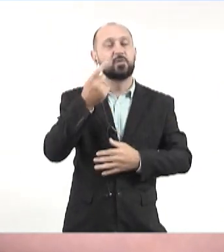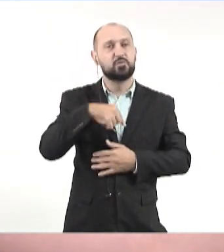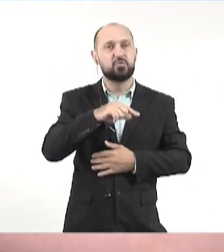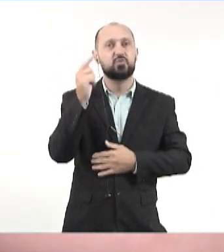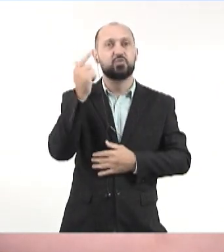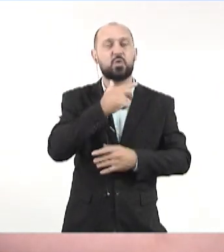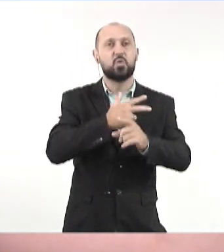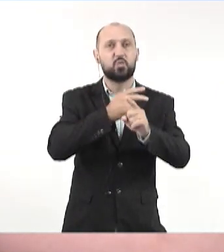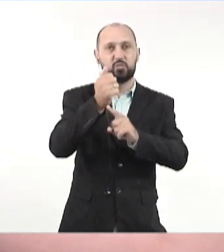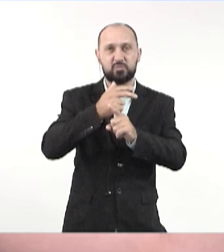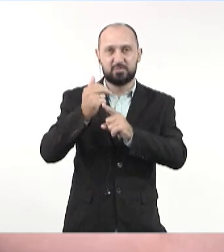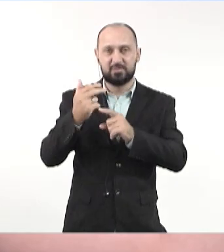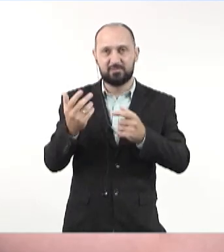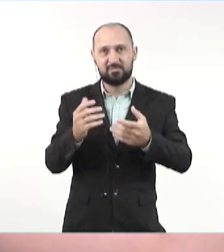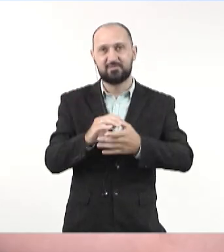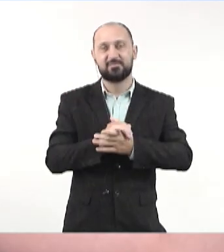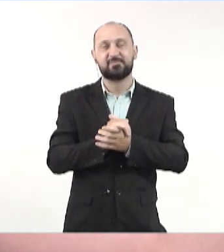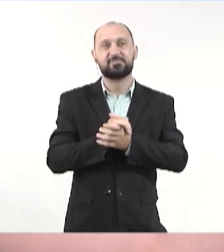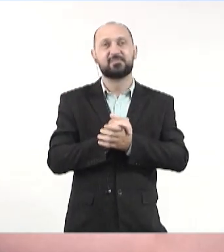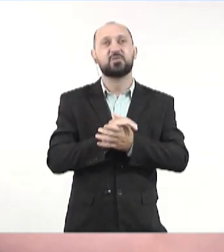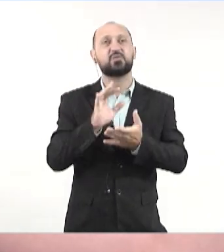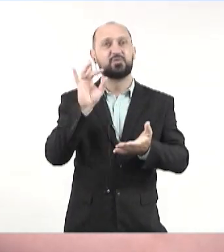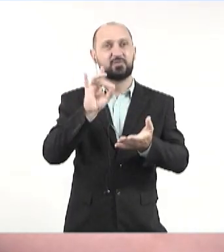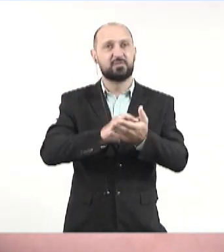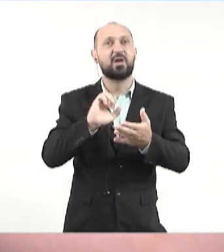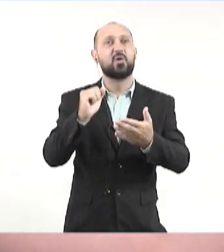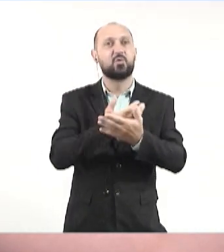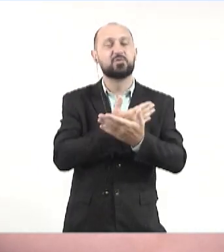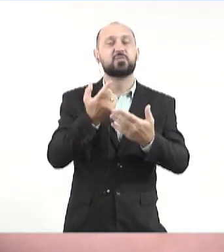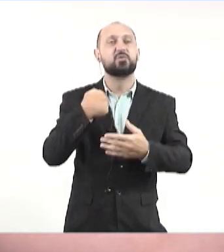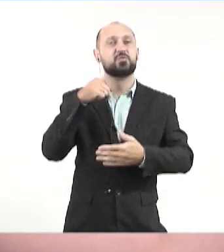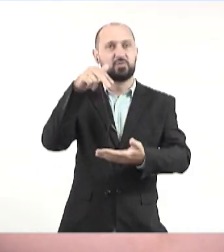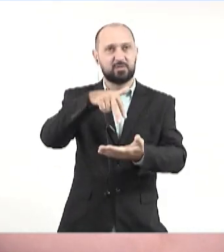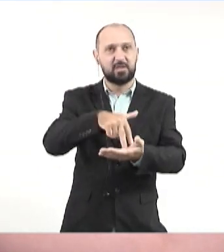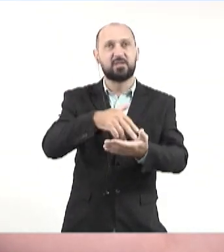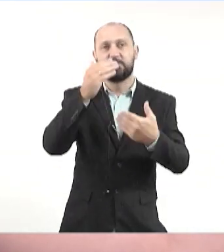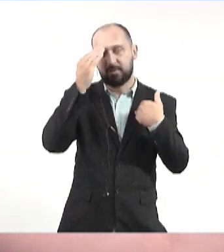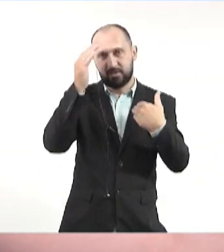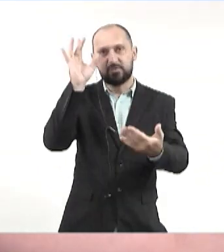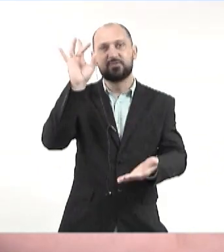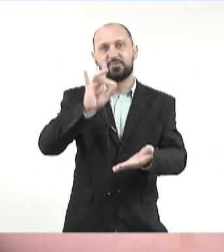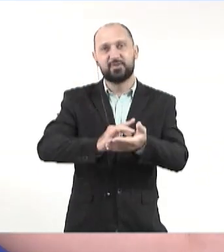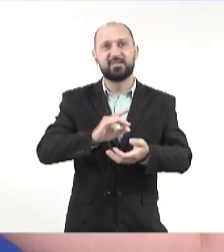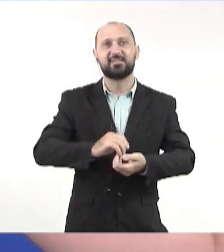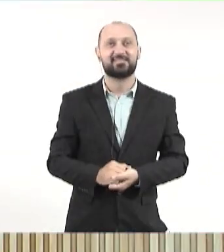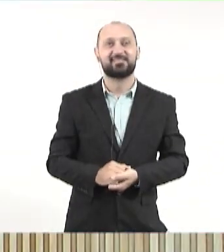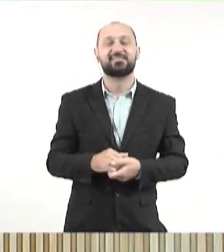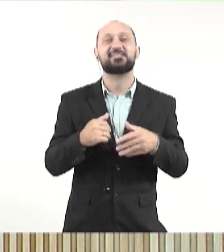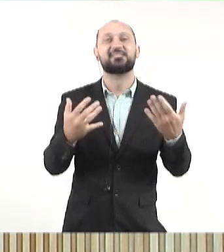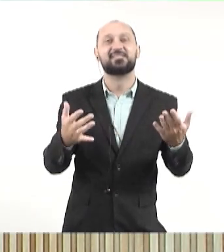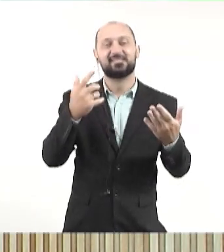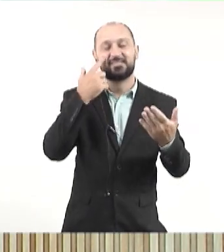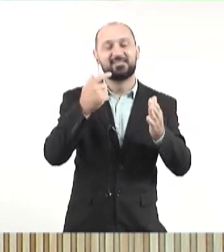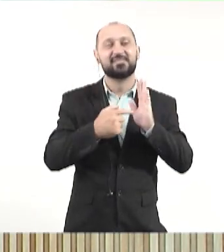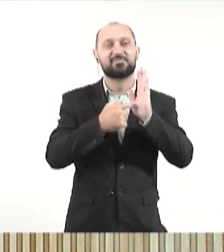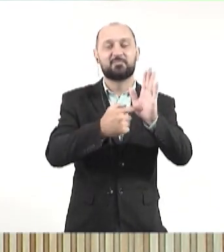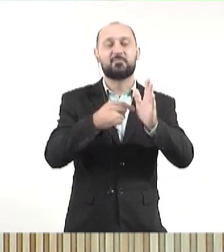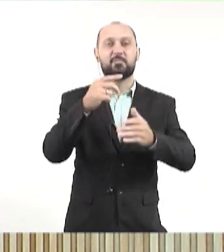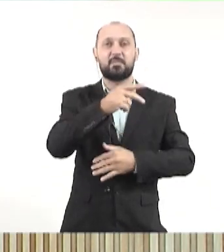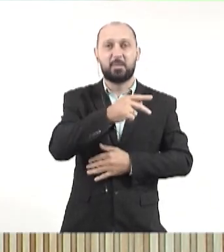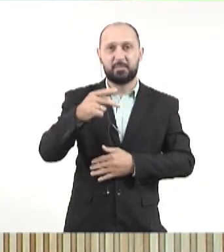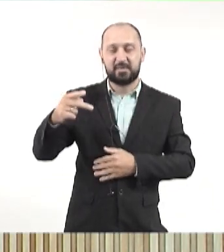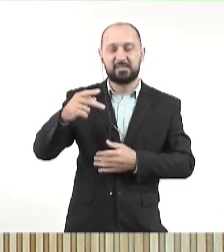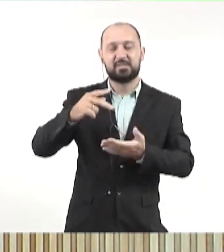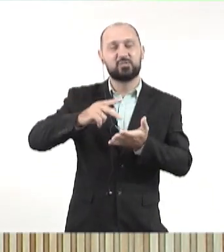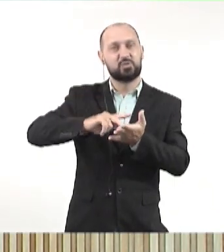teria conseguido essas conquistas. E isso realmente aconteceu. A gente está aqui para agradecer mesmo. Bom, você viu aí então a